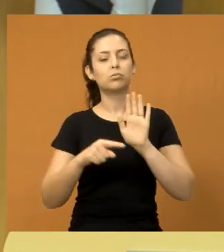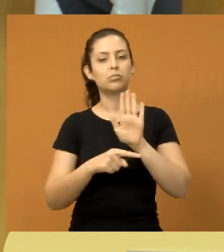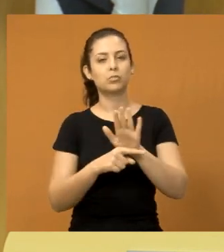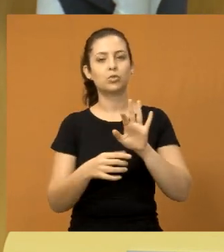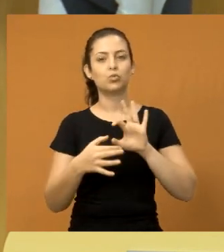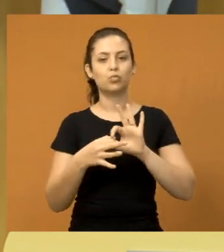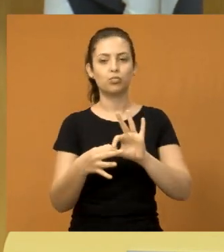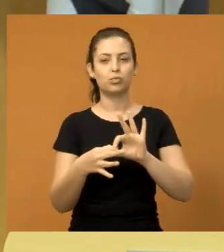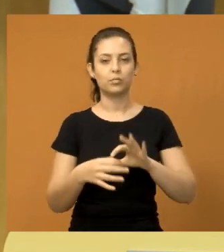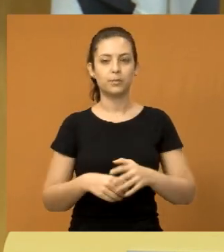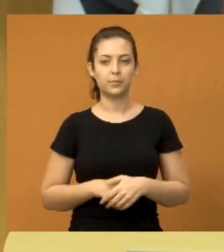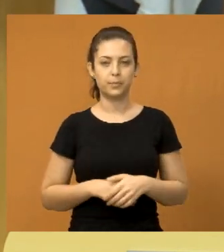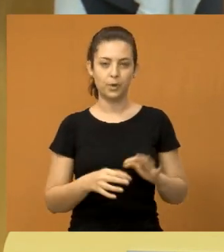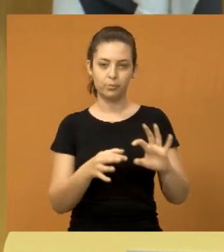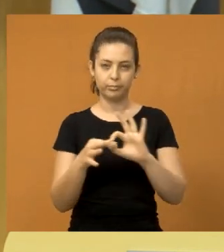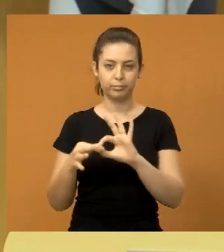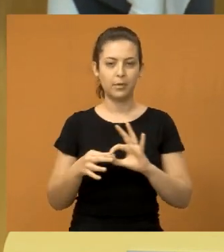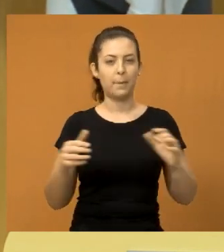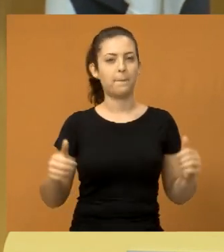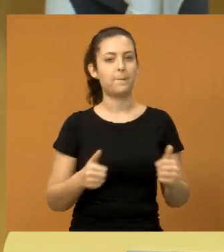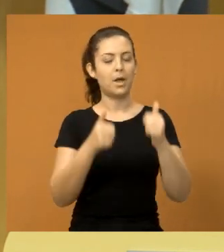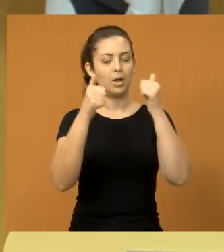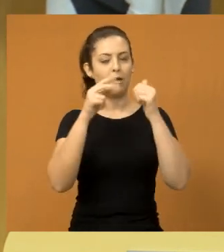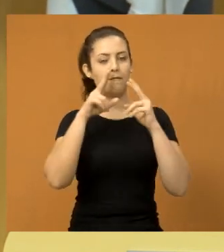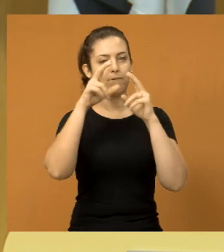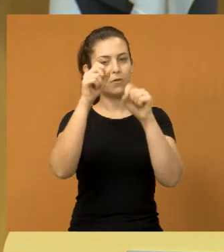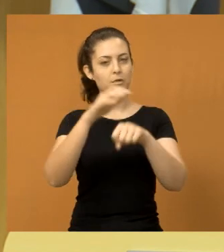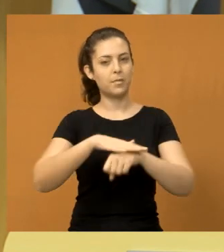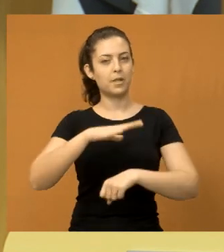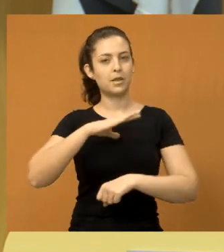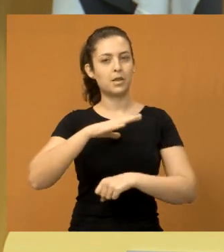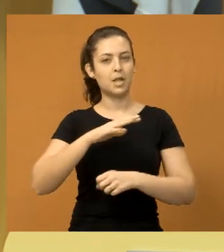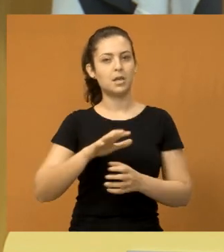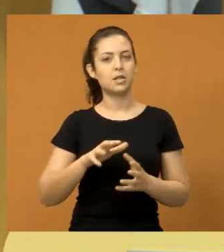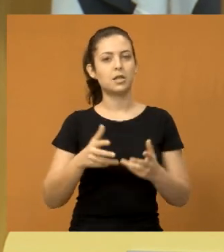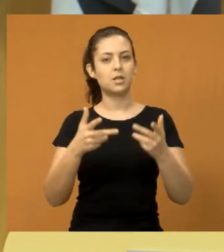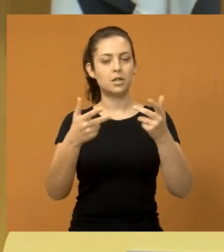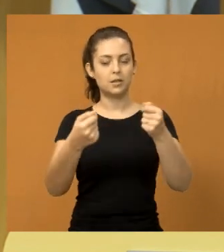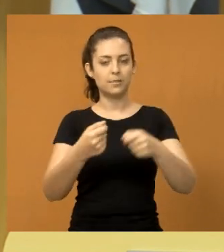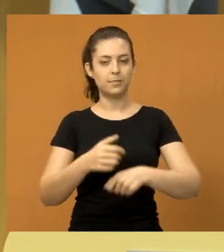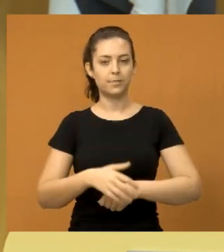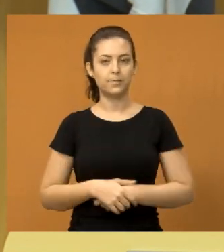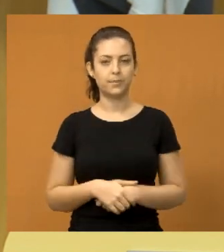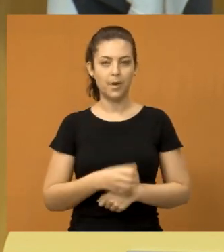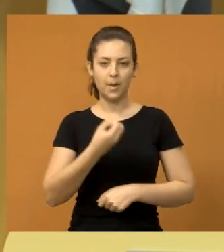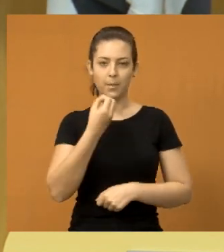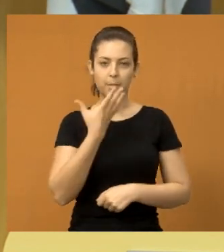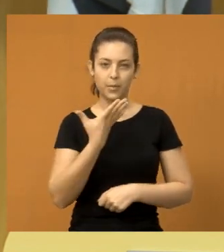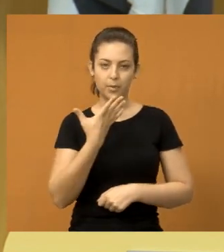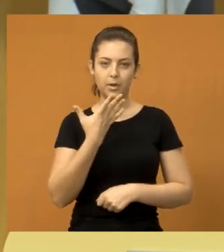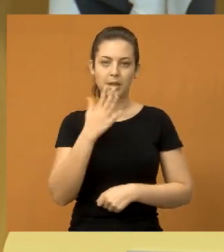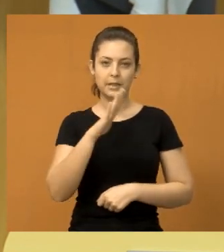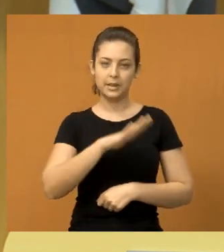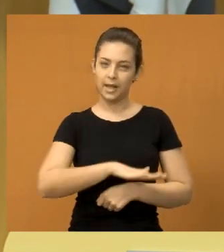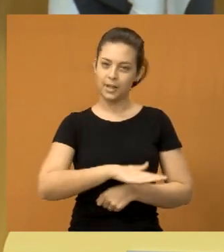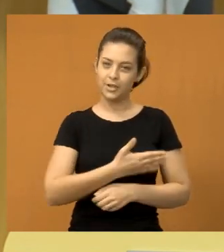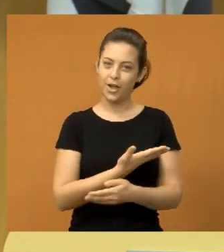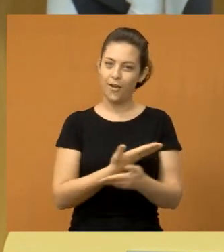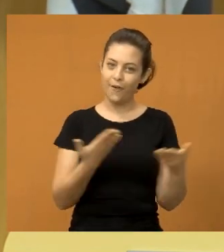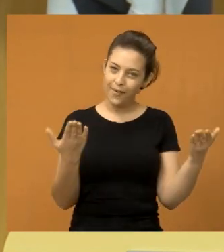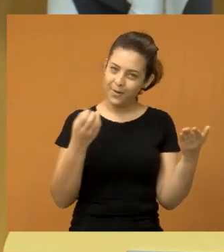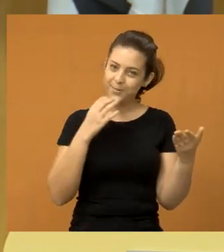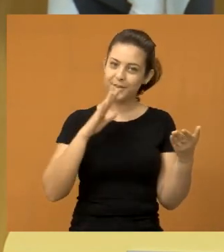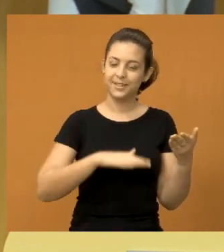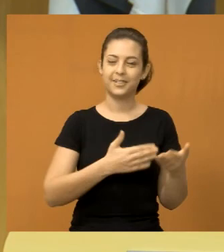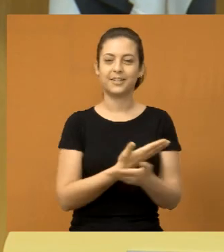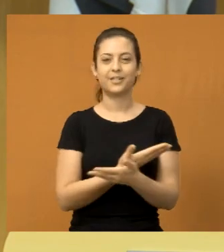estaremos juntos, sim, e unidos, seremos bem mais fortes para lutar pela melhoria na qualidade de vida das pessoas. Uma boa tarde, agora sim, boa